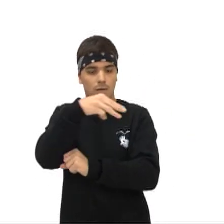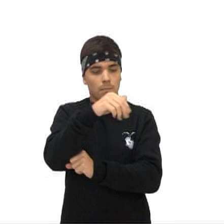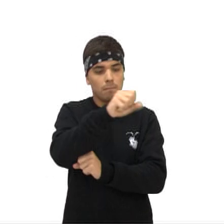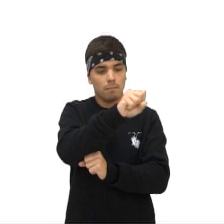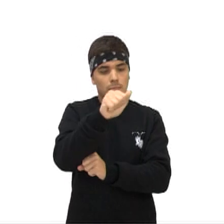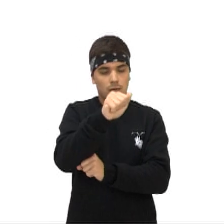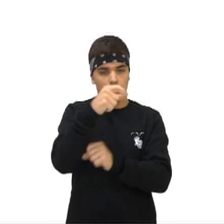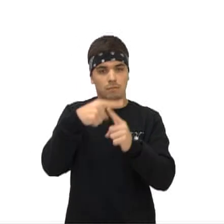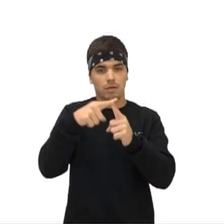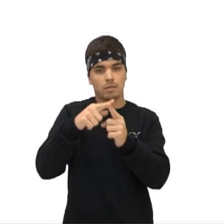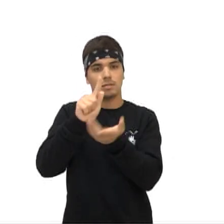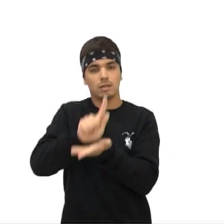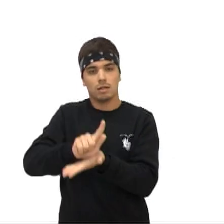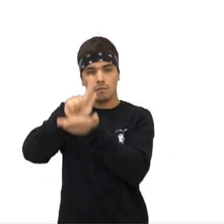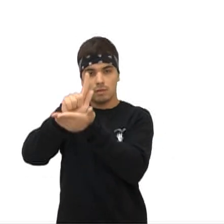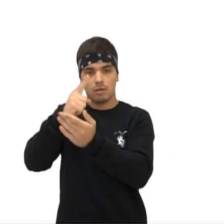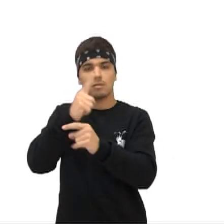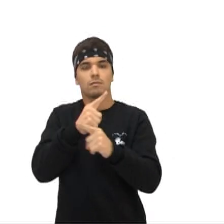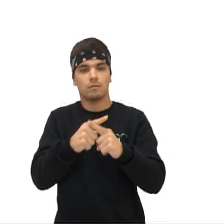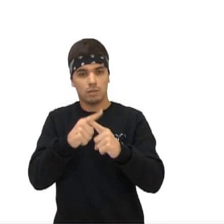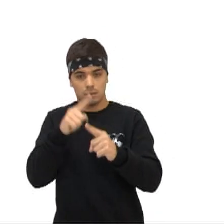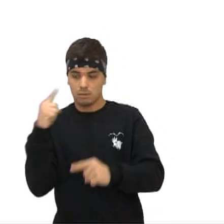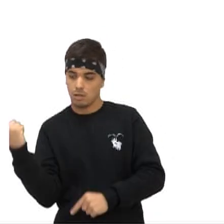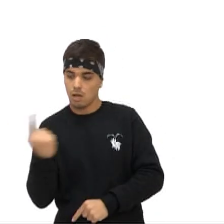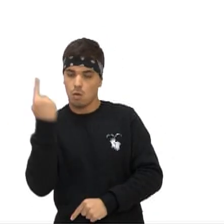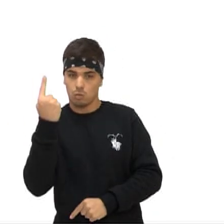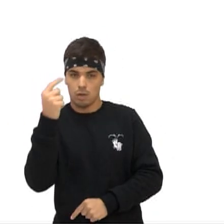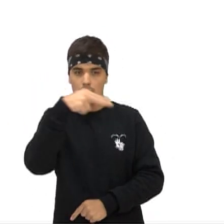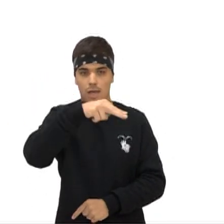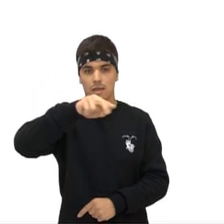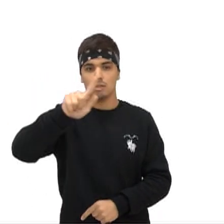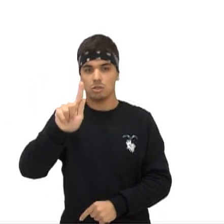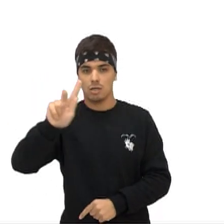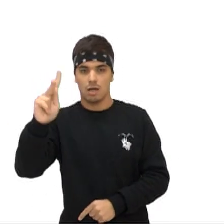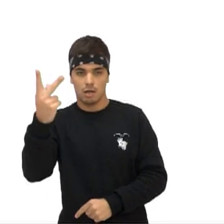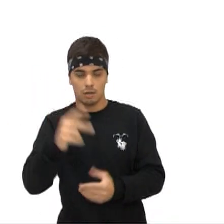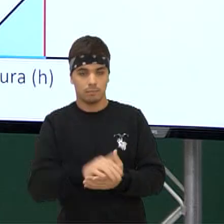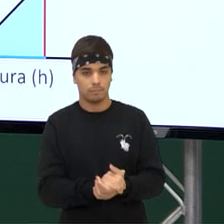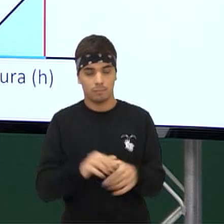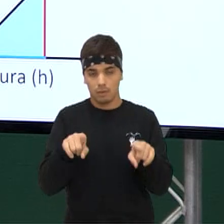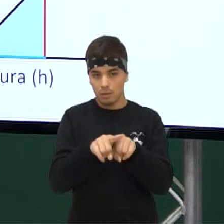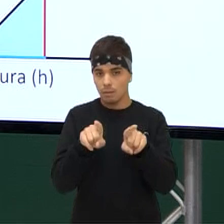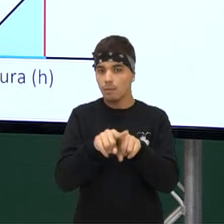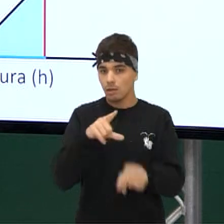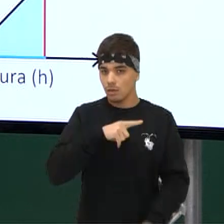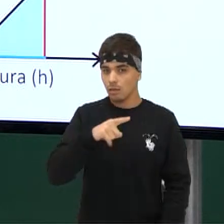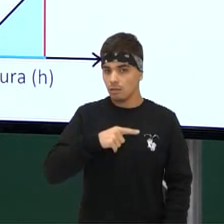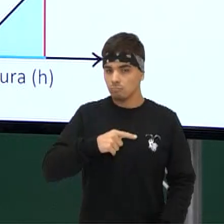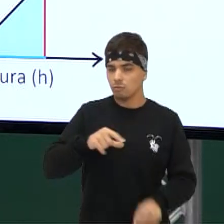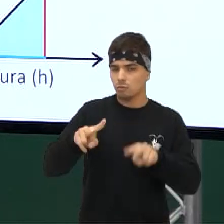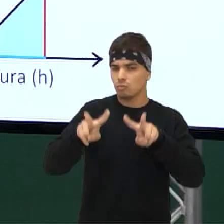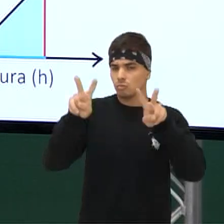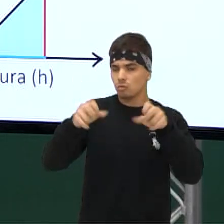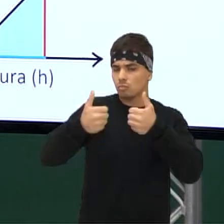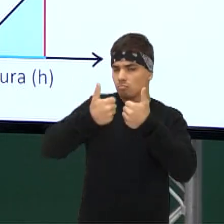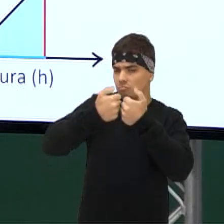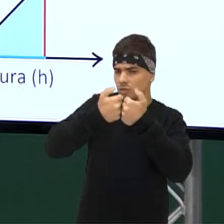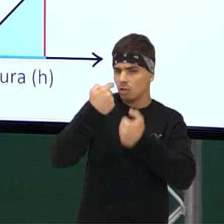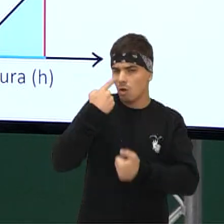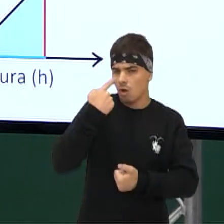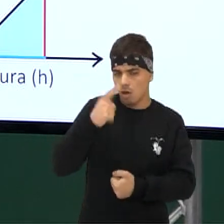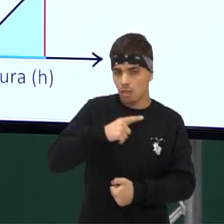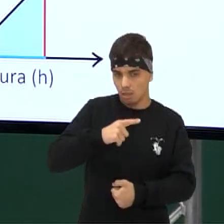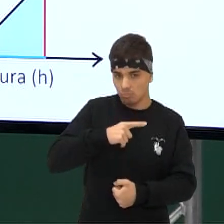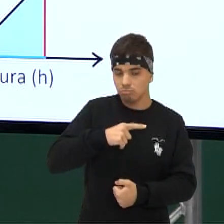gravidade vezes a altura O famoso NGH, certo? E veja que interessante Toda vez que nós falamos com a parte de FI Nós temos que lembrar que temos